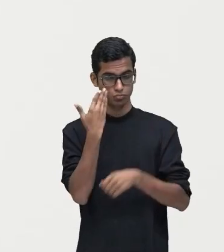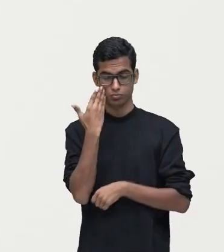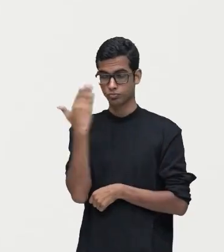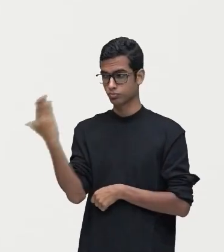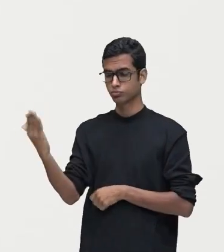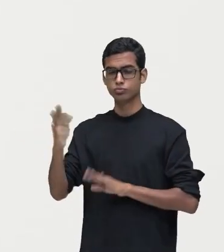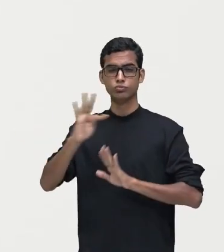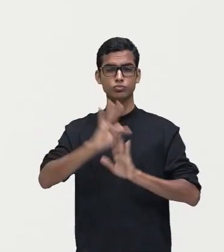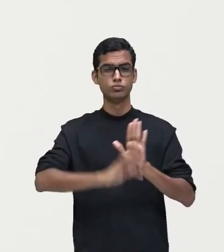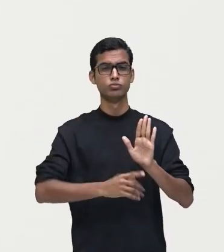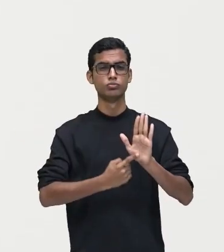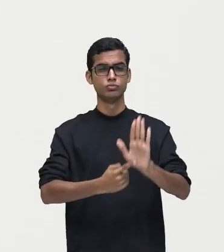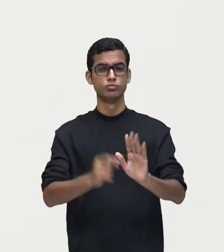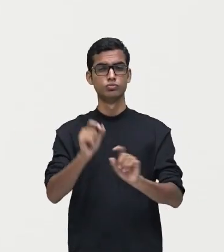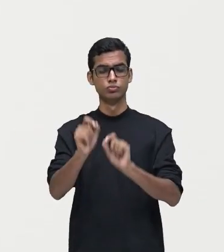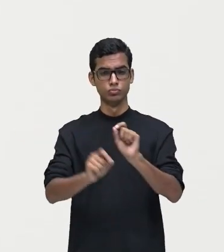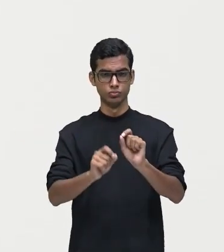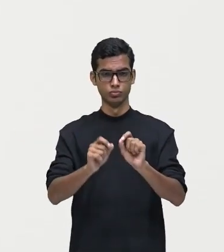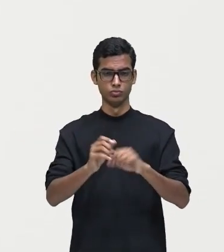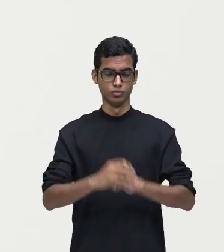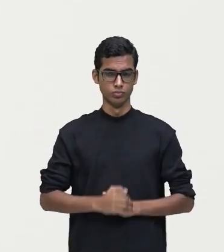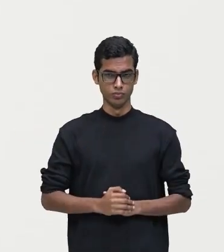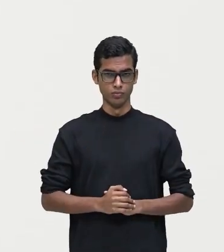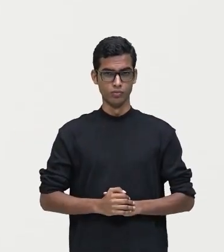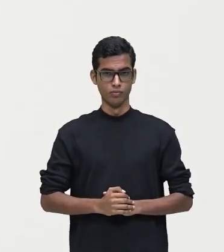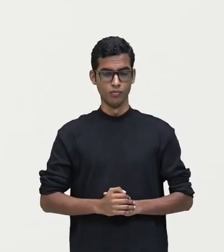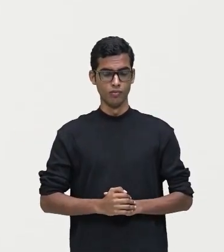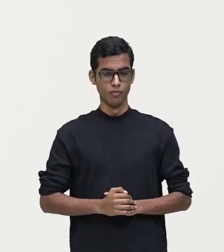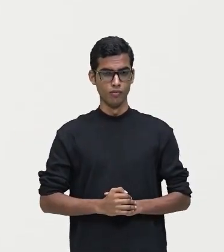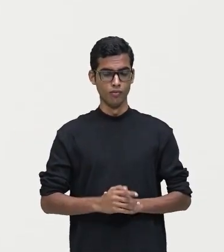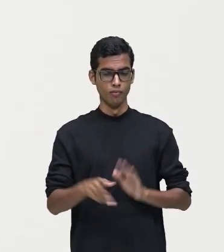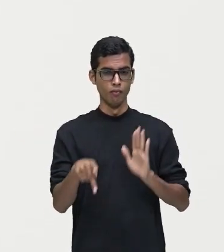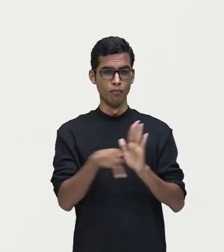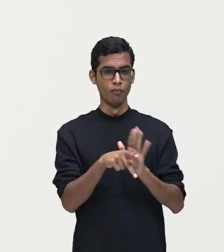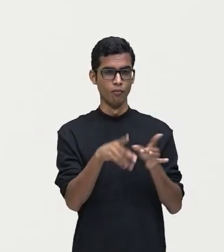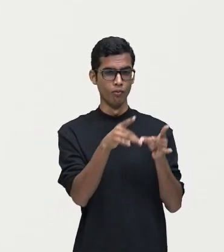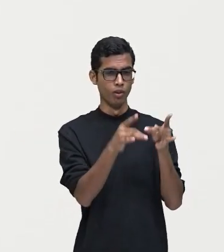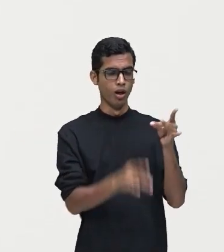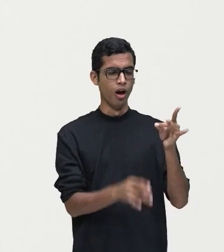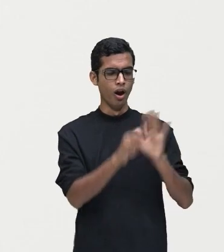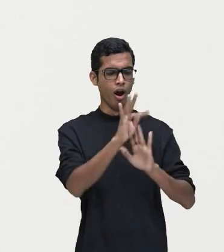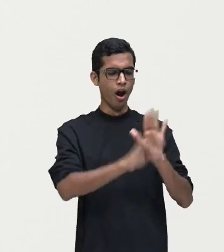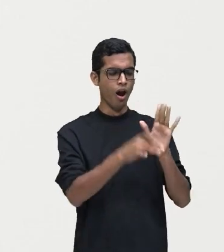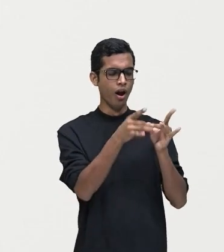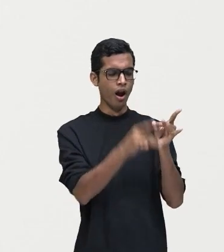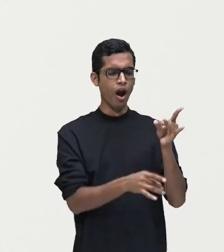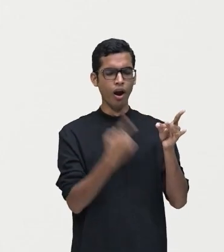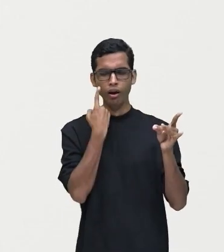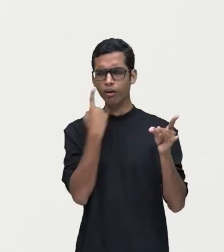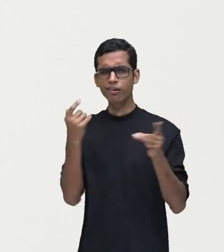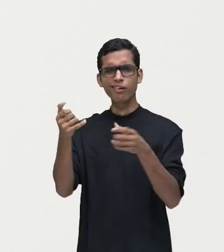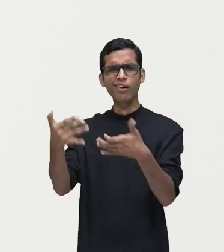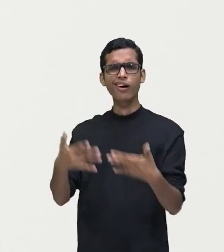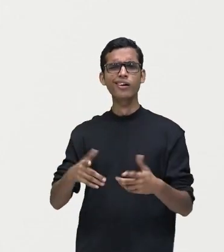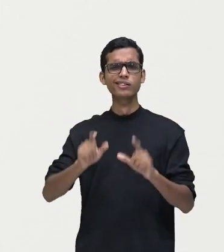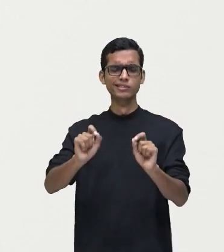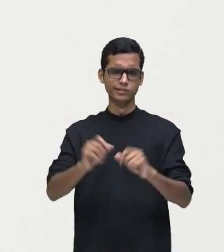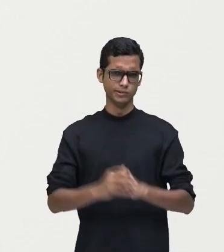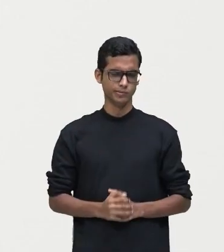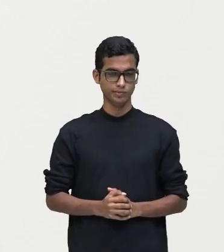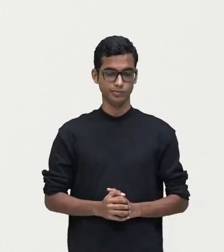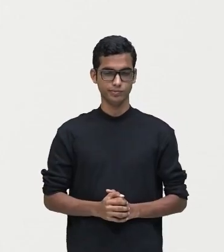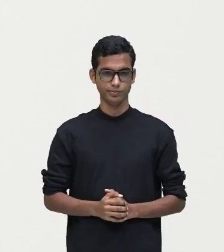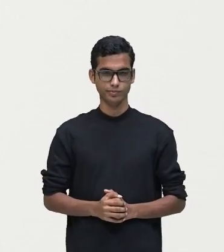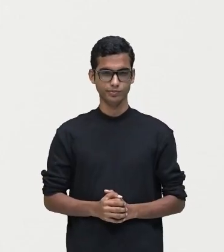abordar exatamente a descrição, o texto descritivo. Então, o texto descritivo é aquele